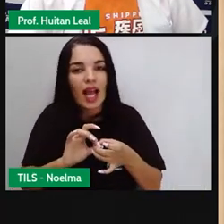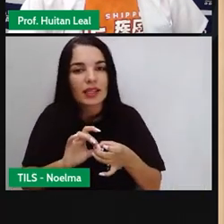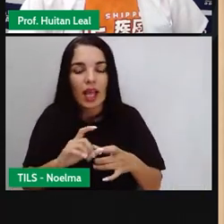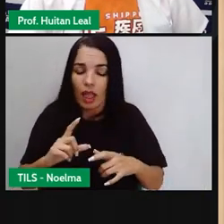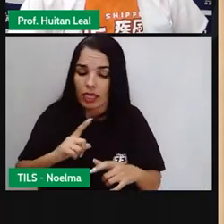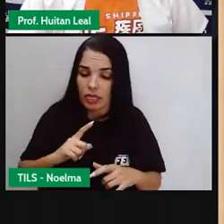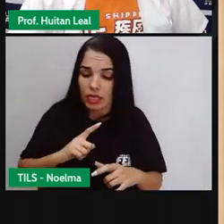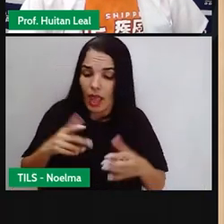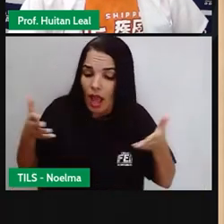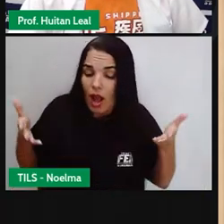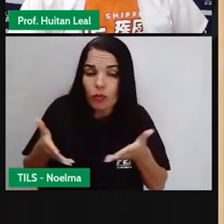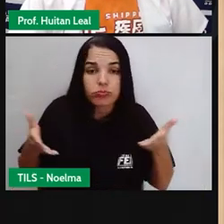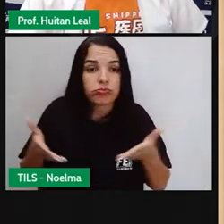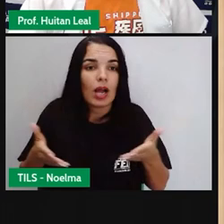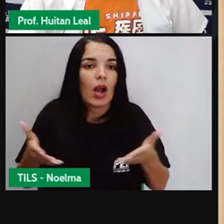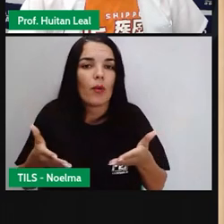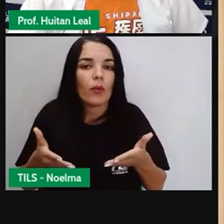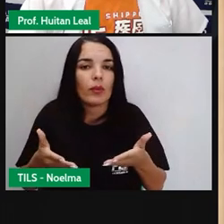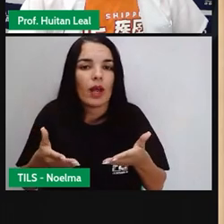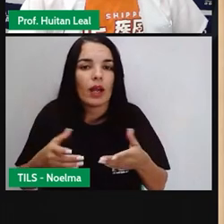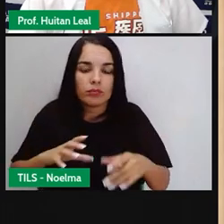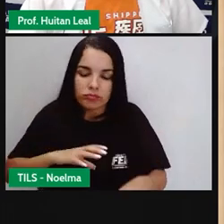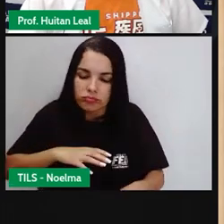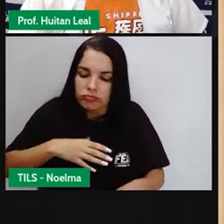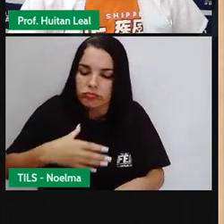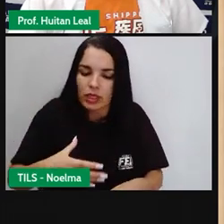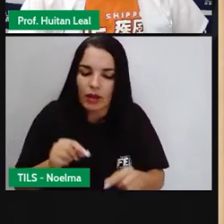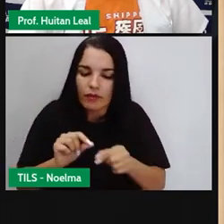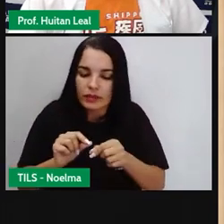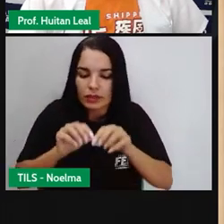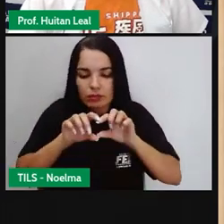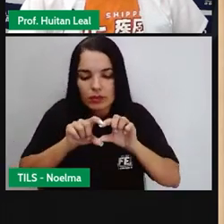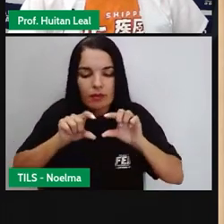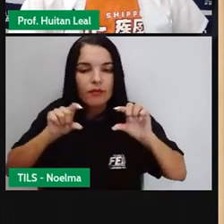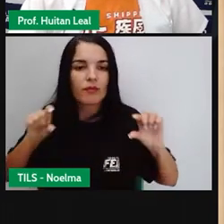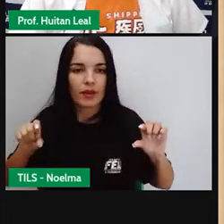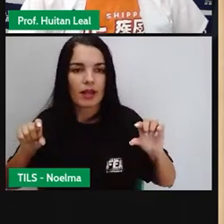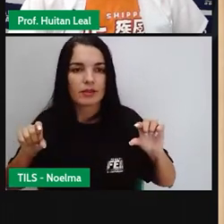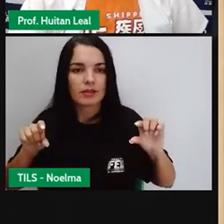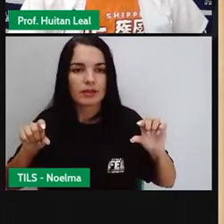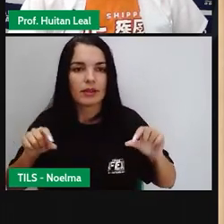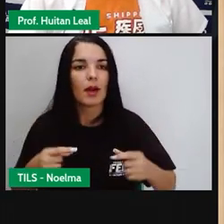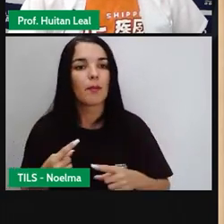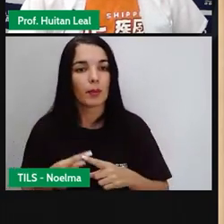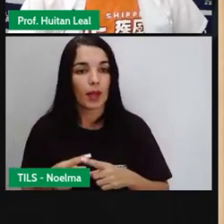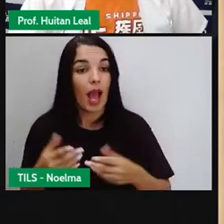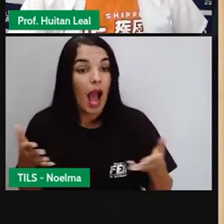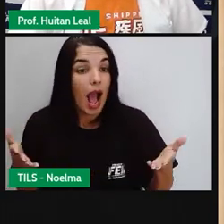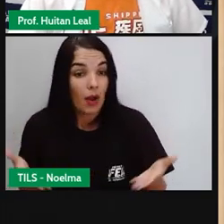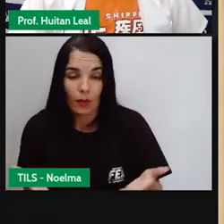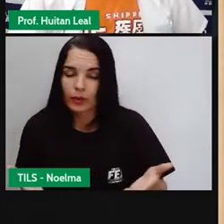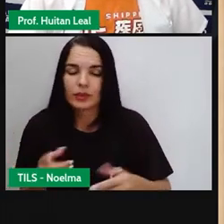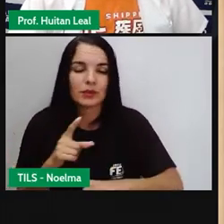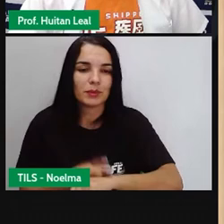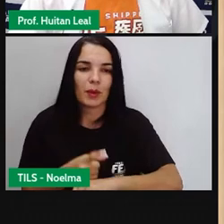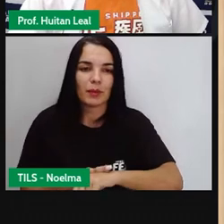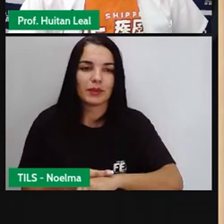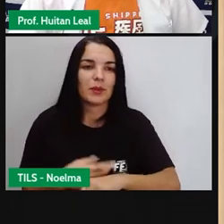contexto foi o que estimulou a produzir essa frase com esse sentido.